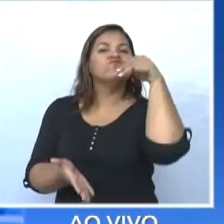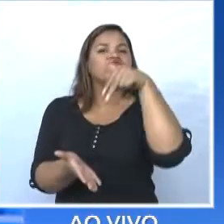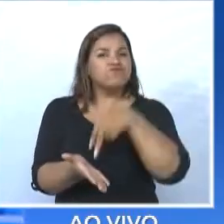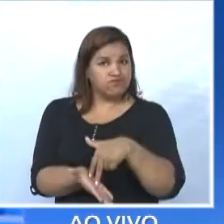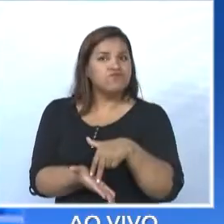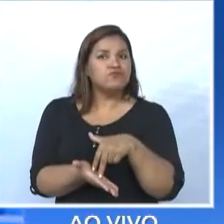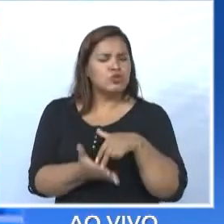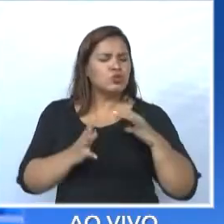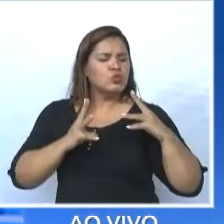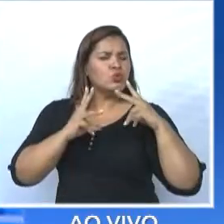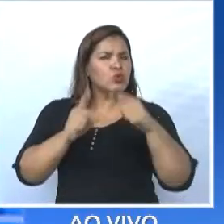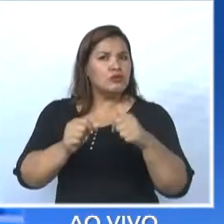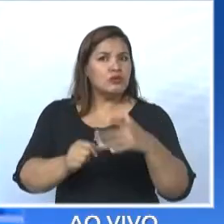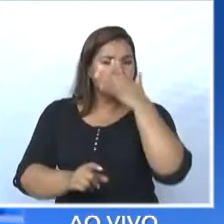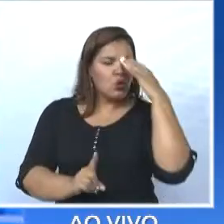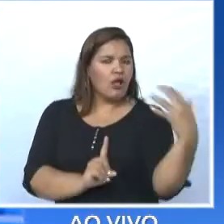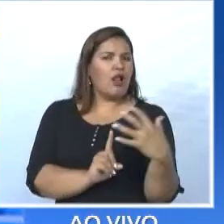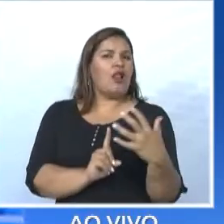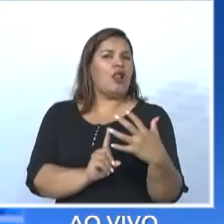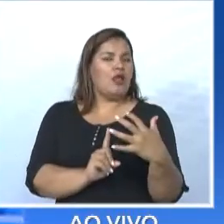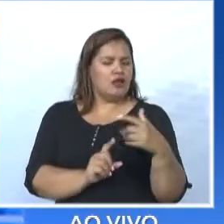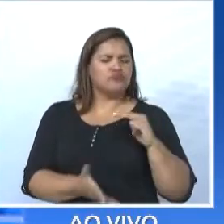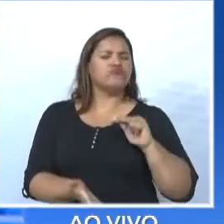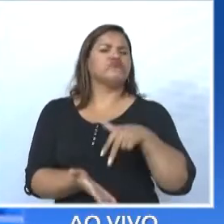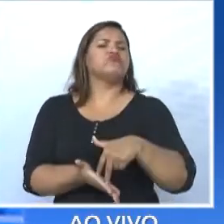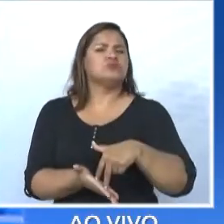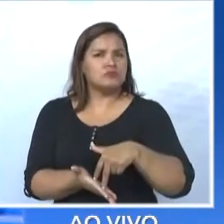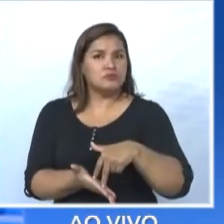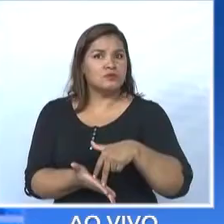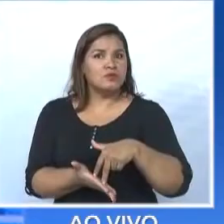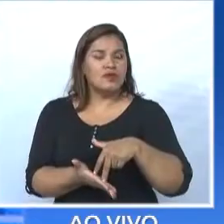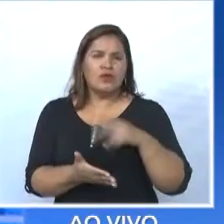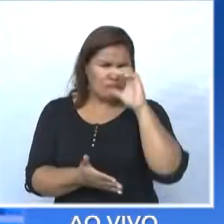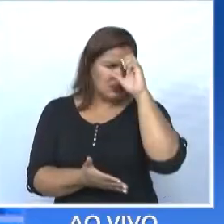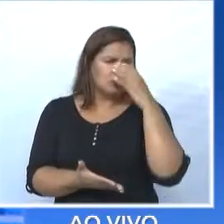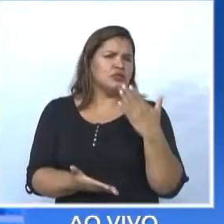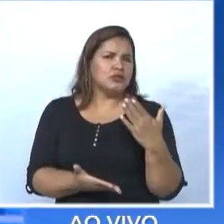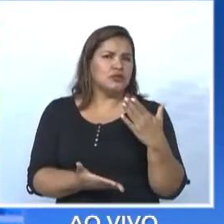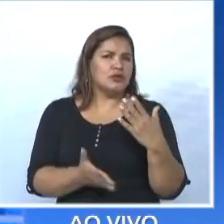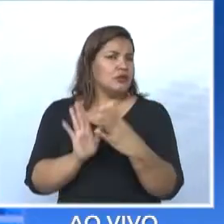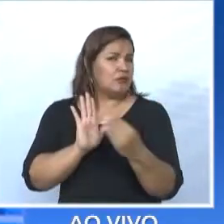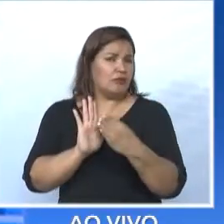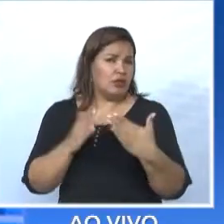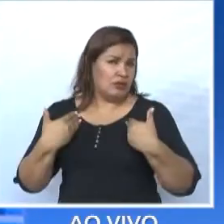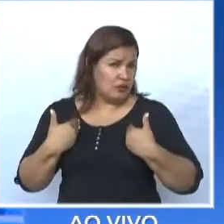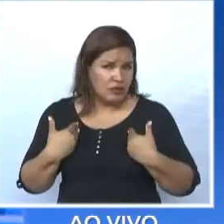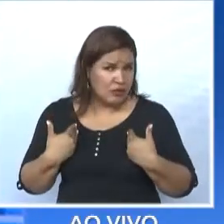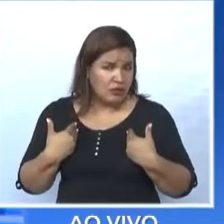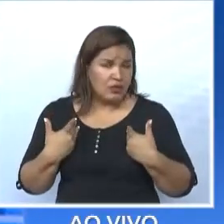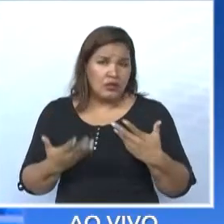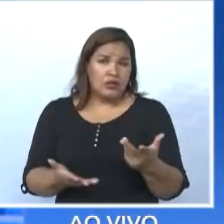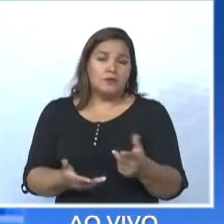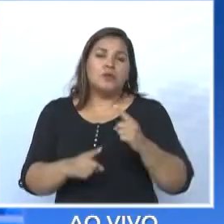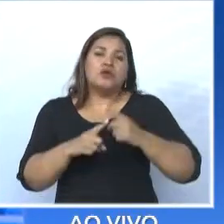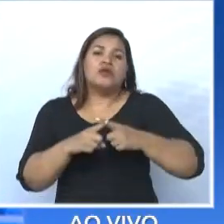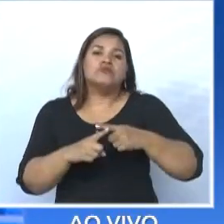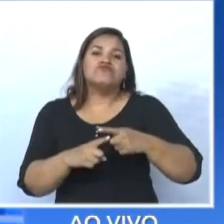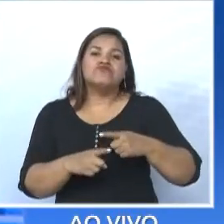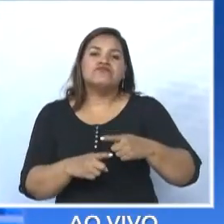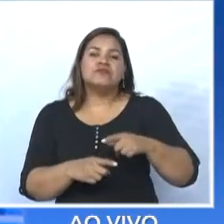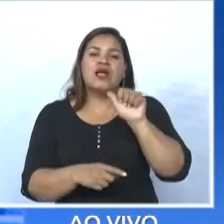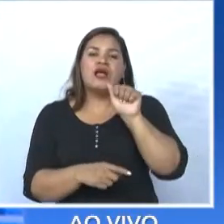vezes que alguém ataca a gente. Aprendi isso com ele. Ele é um cara que gosta de resultados